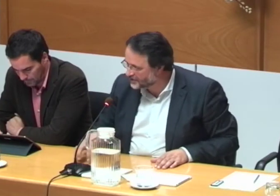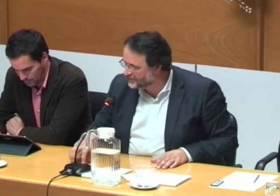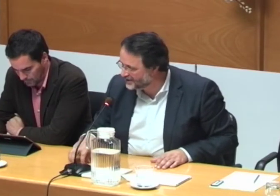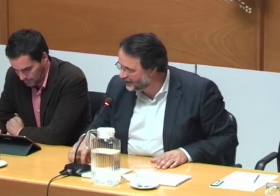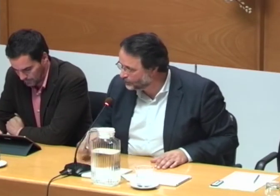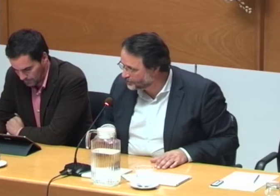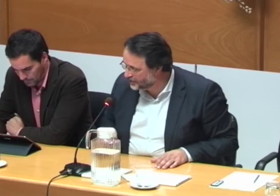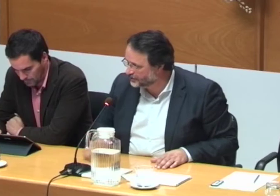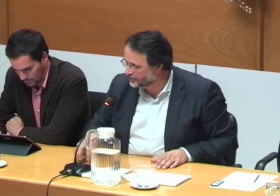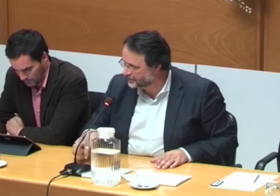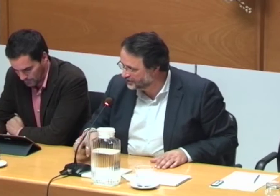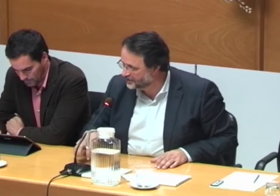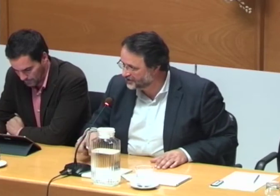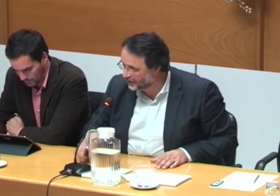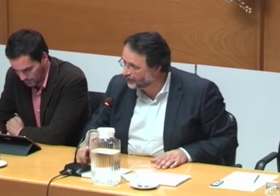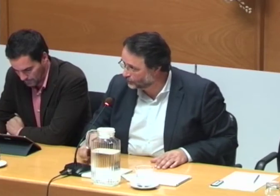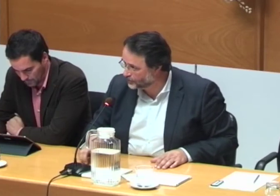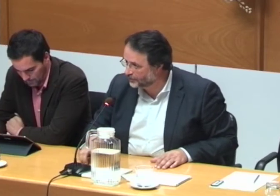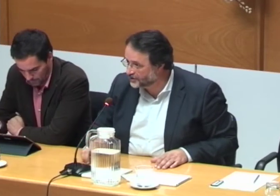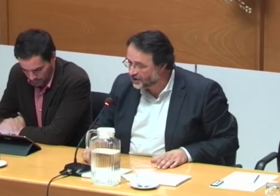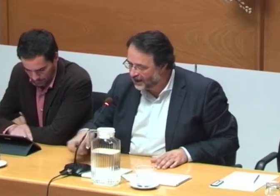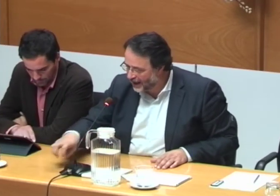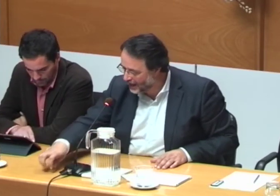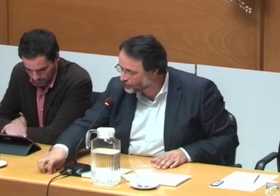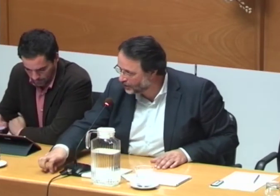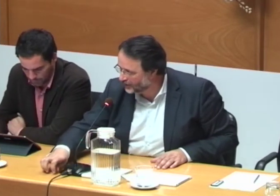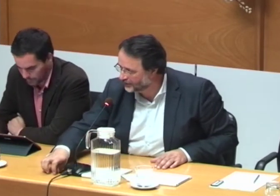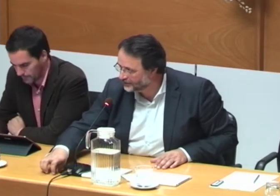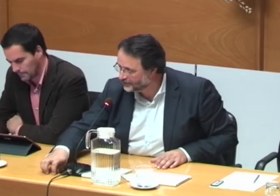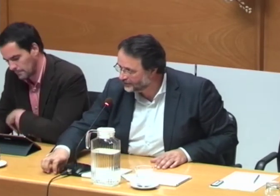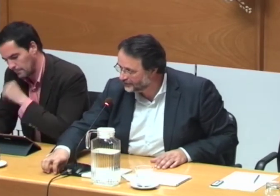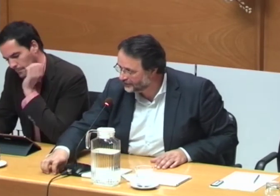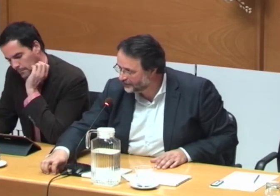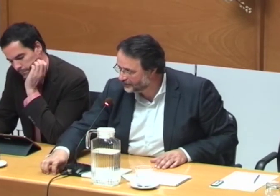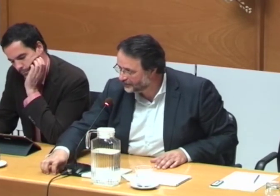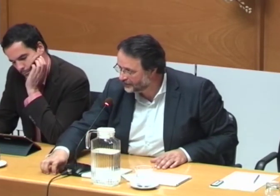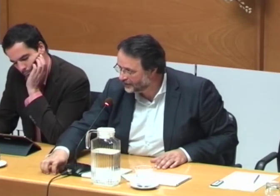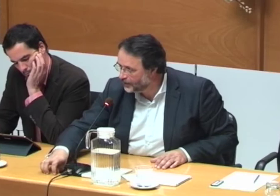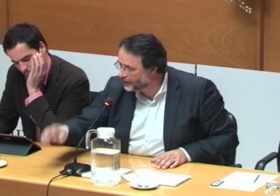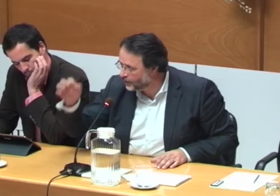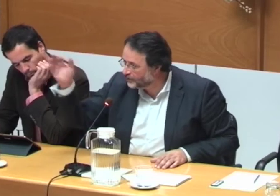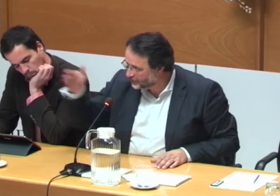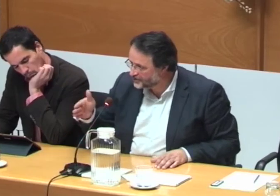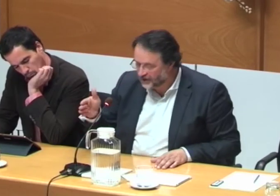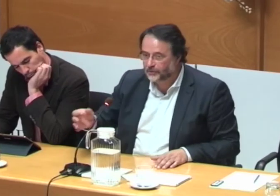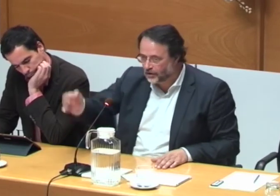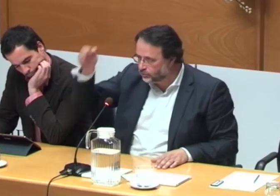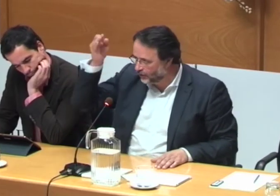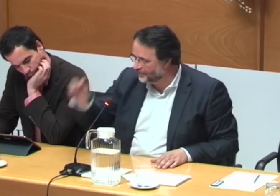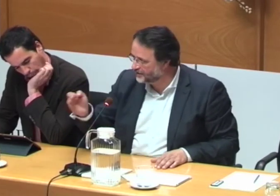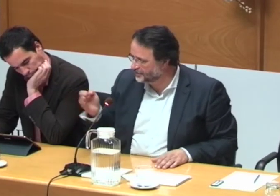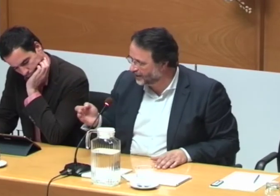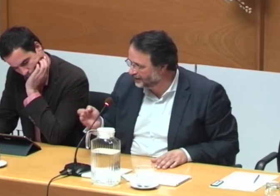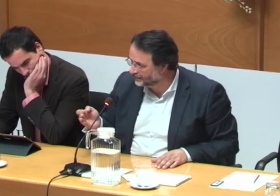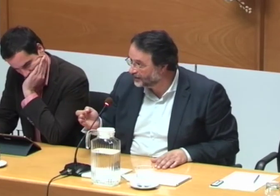aproximação dos centros de decisão de algumas coisas à escola ok eu quero eu disse aqui eu quero um